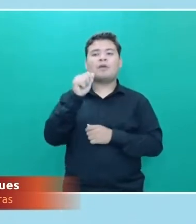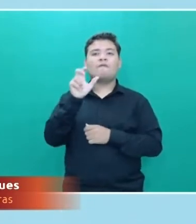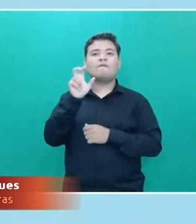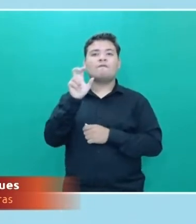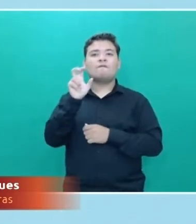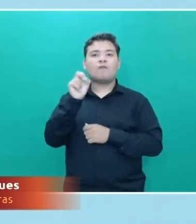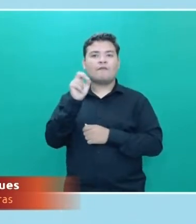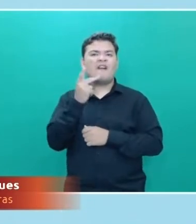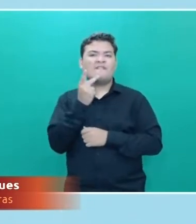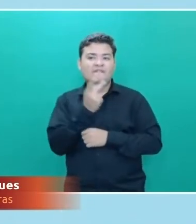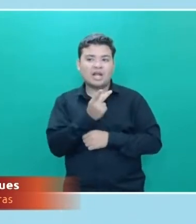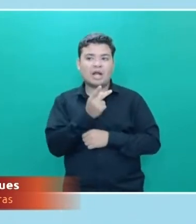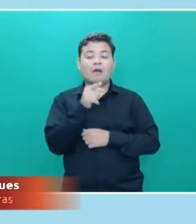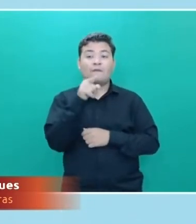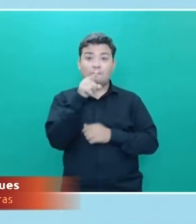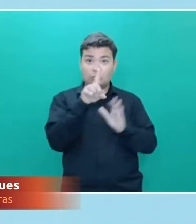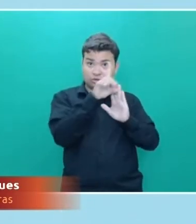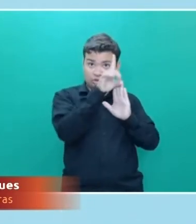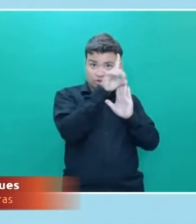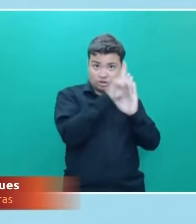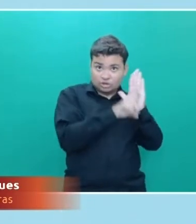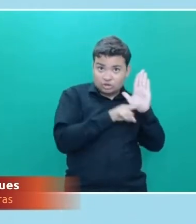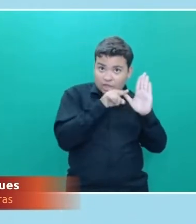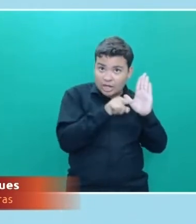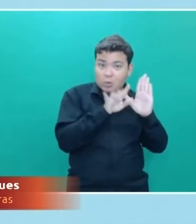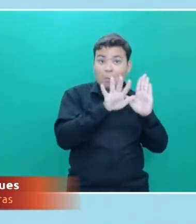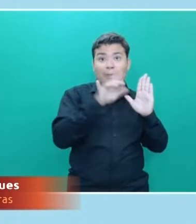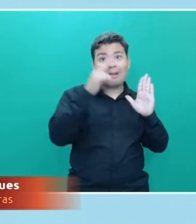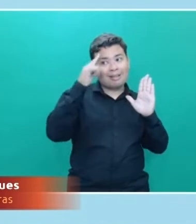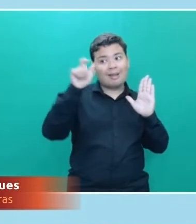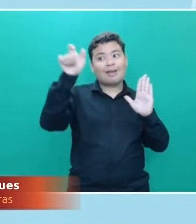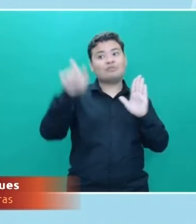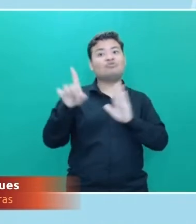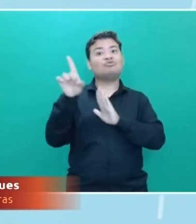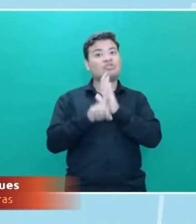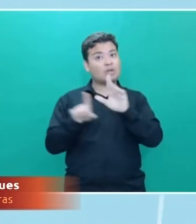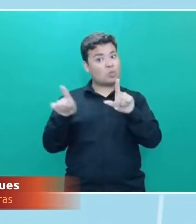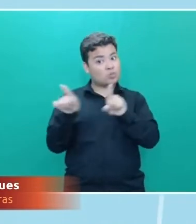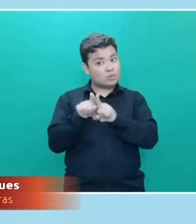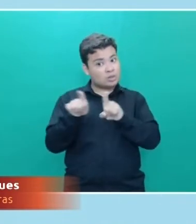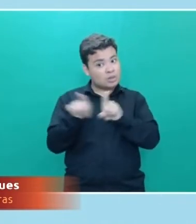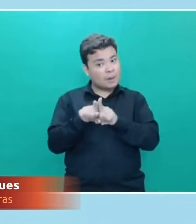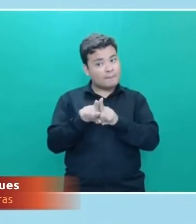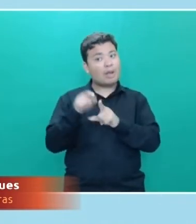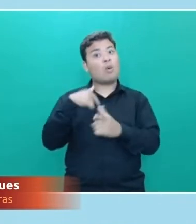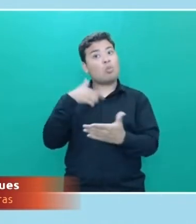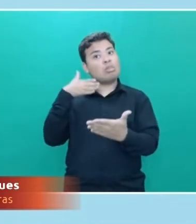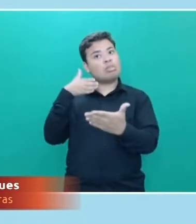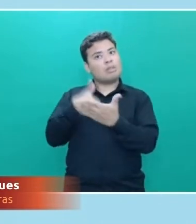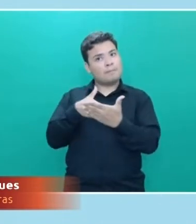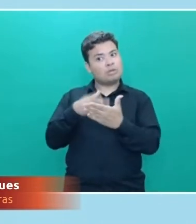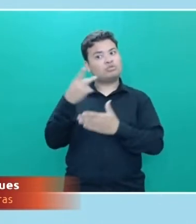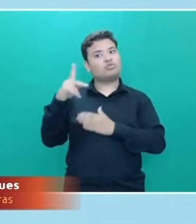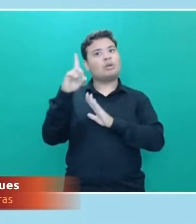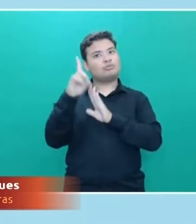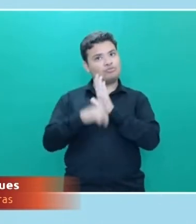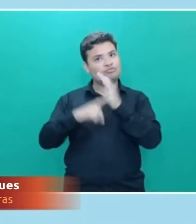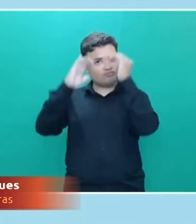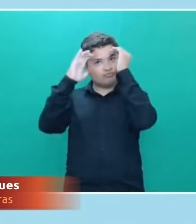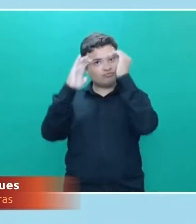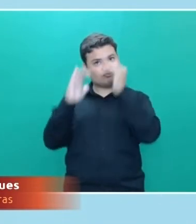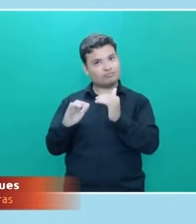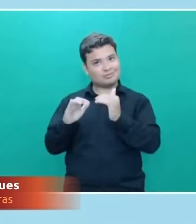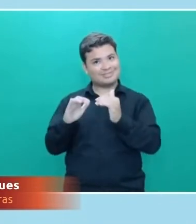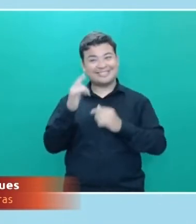termina onde o do outro começa. Ela é aplicada aqui. Então, a diferença básica é